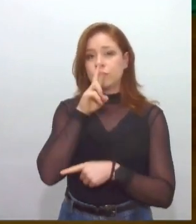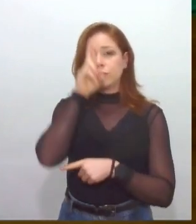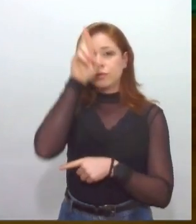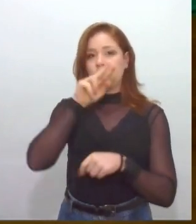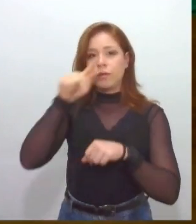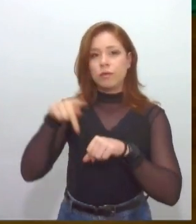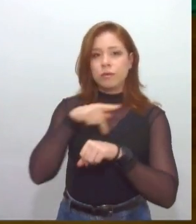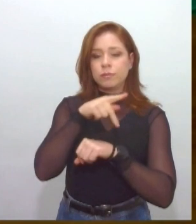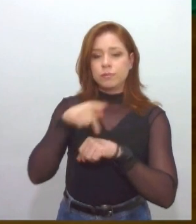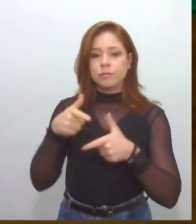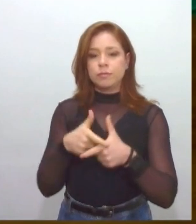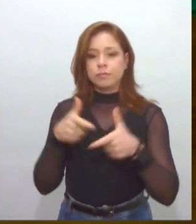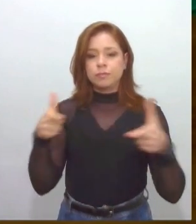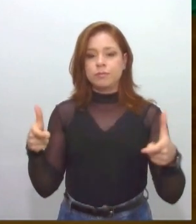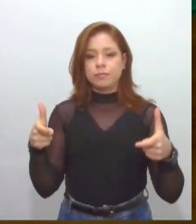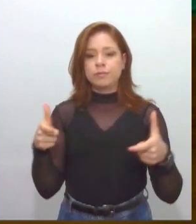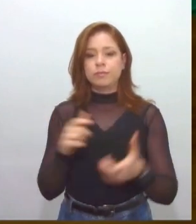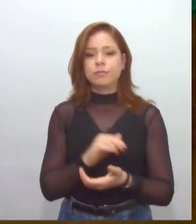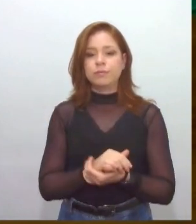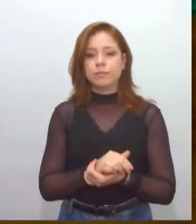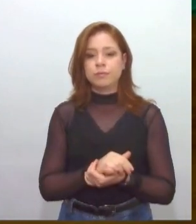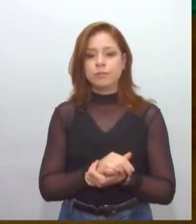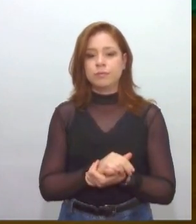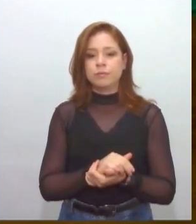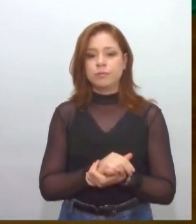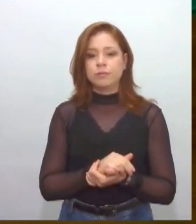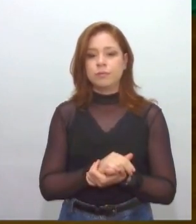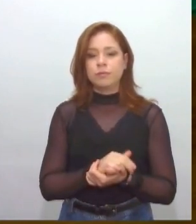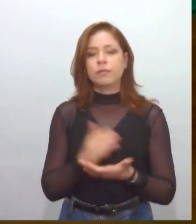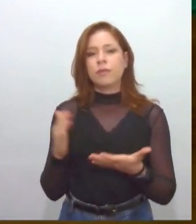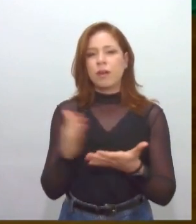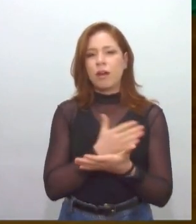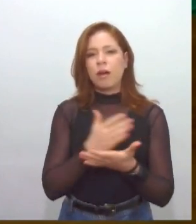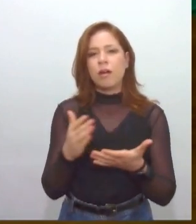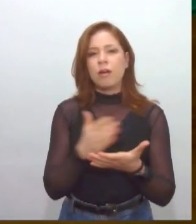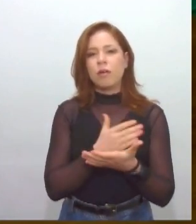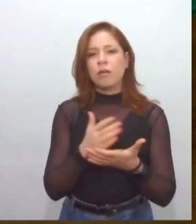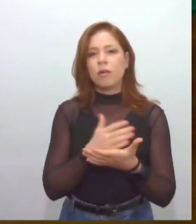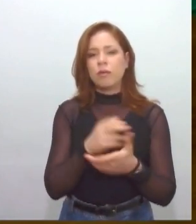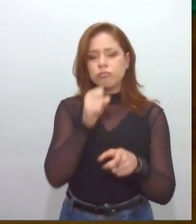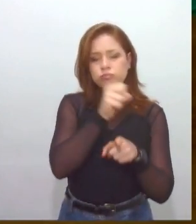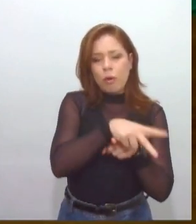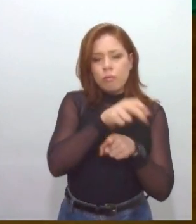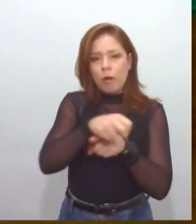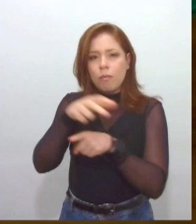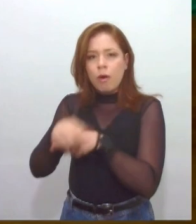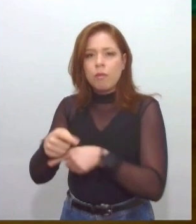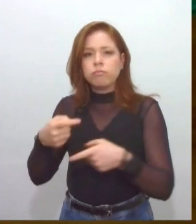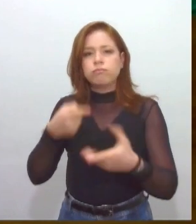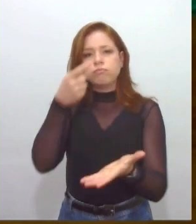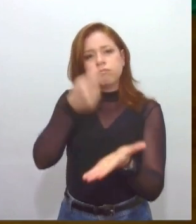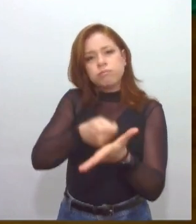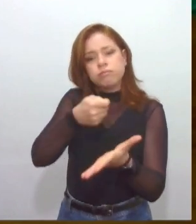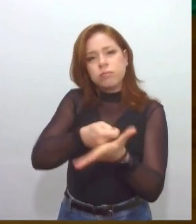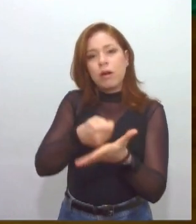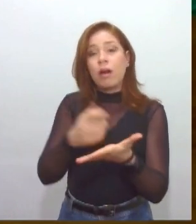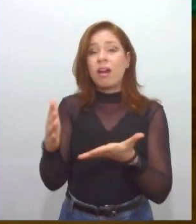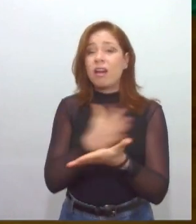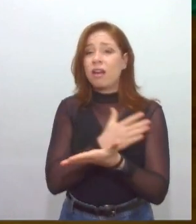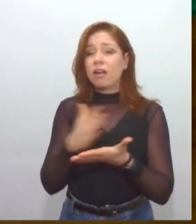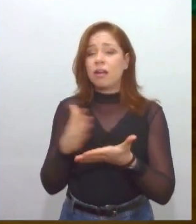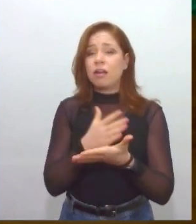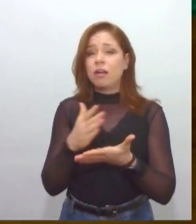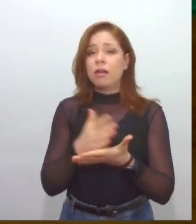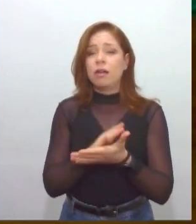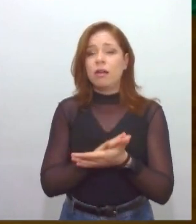das vezes, com estado de sítio e tal, e os militares de baixa patente do Exército fizeram